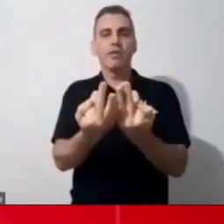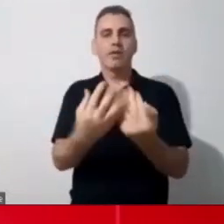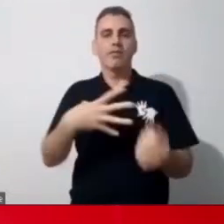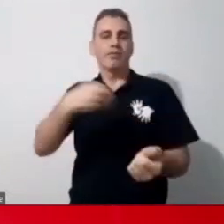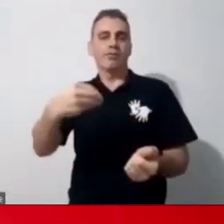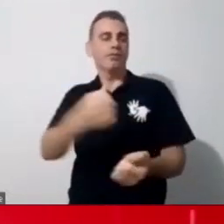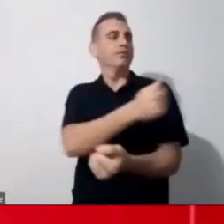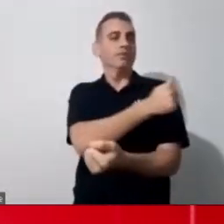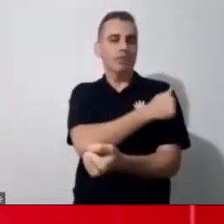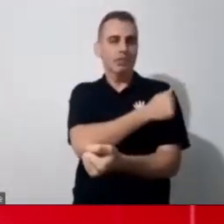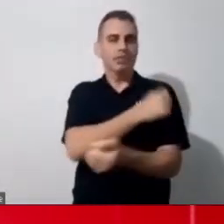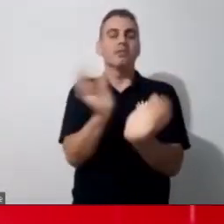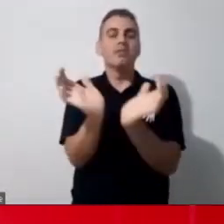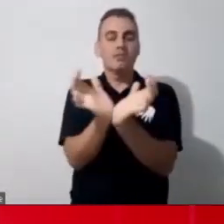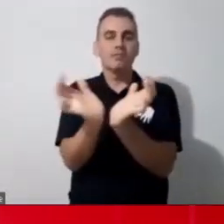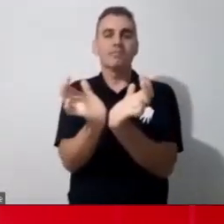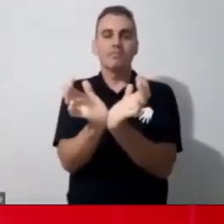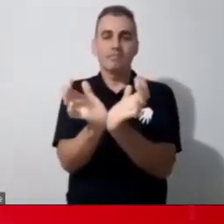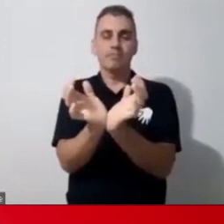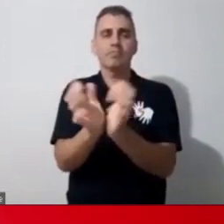colegas, né, pra tentar